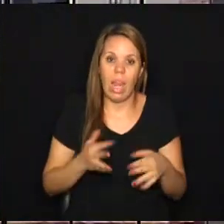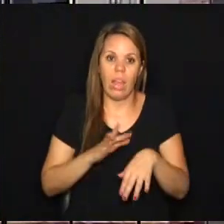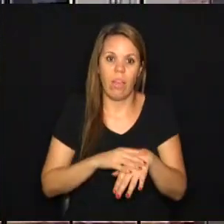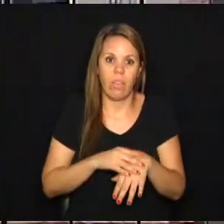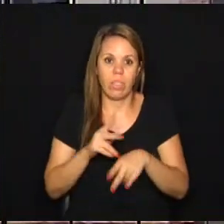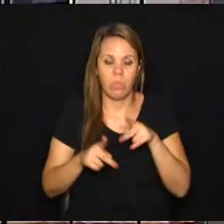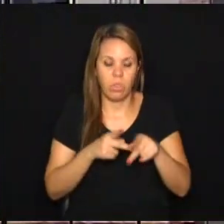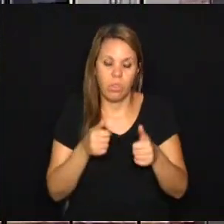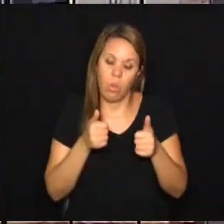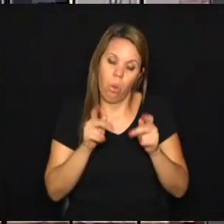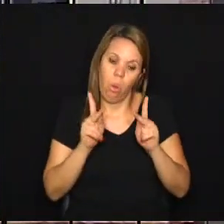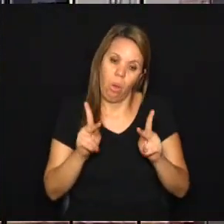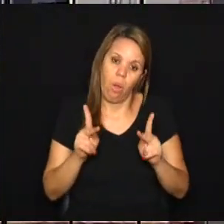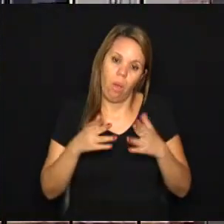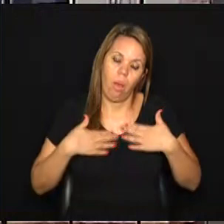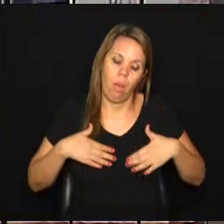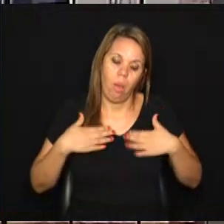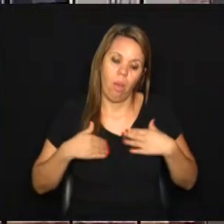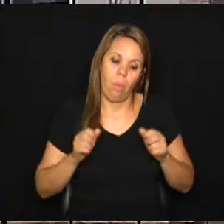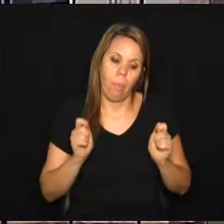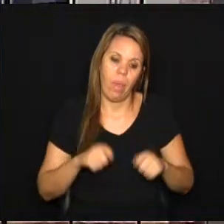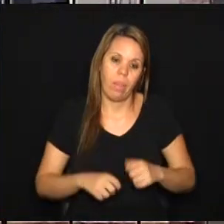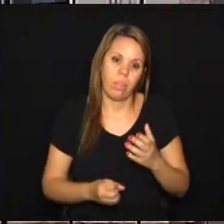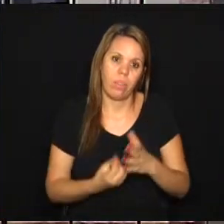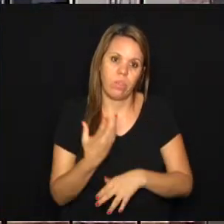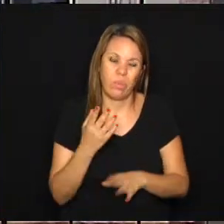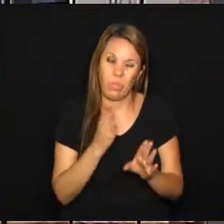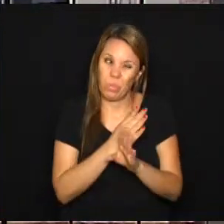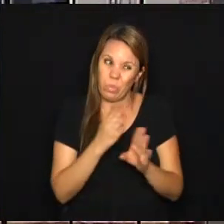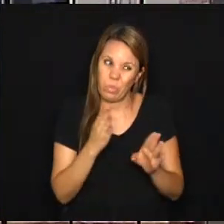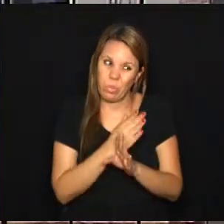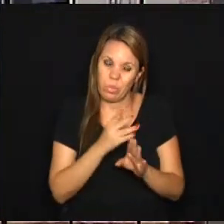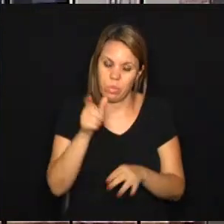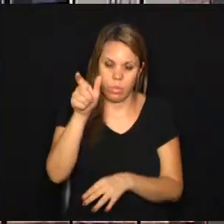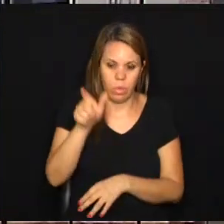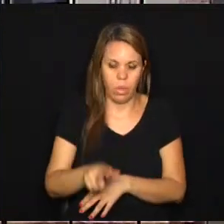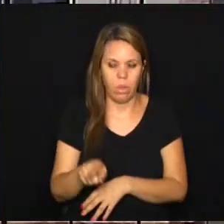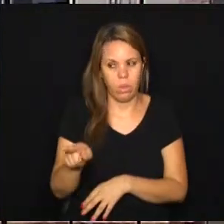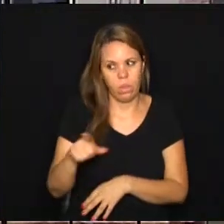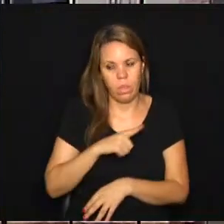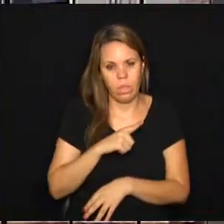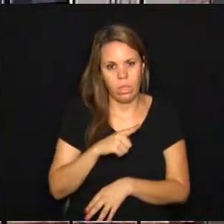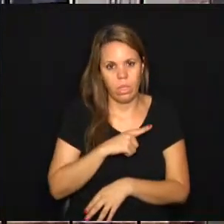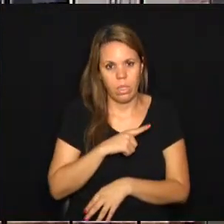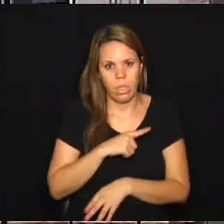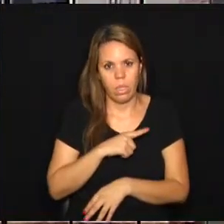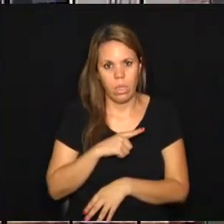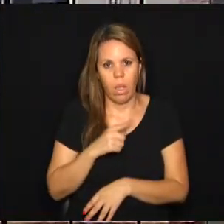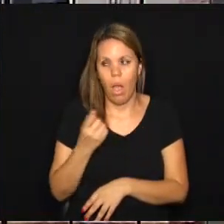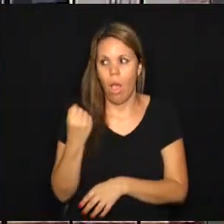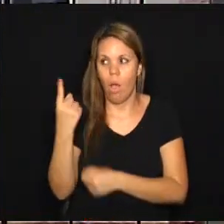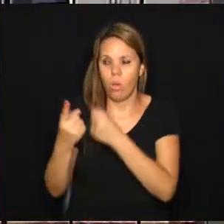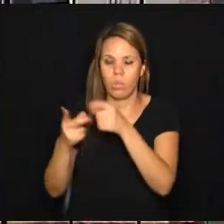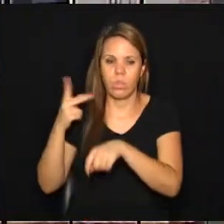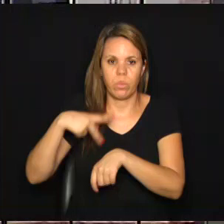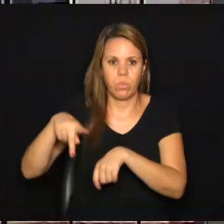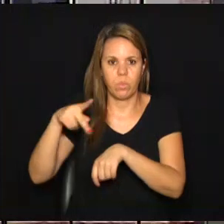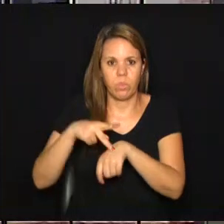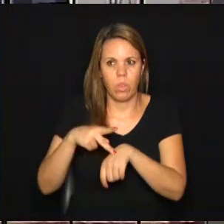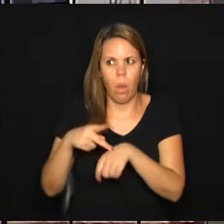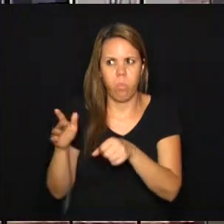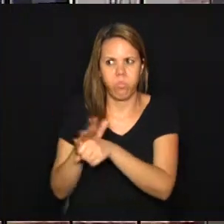passam bem. Para ser considerado um caso suspeito, o paciente tem que ter estado em um dos países com grande